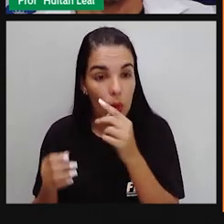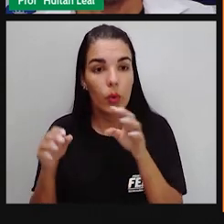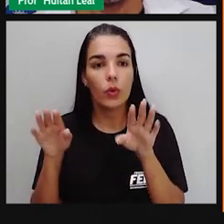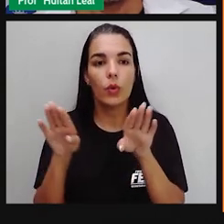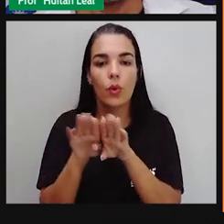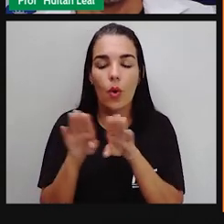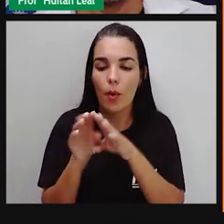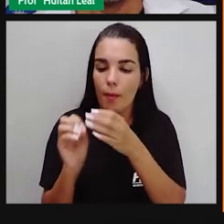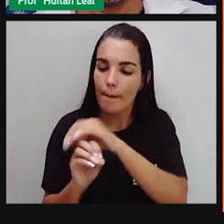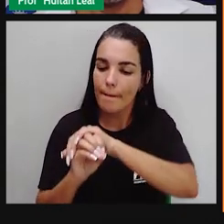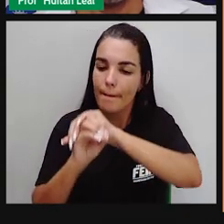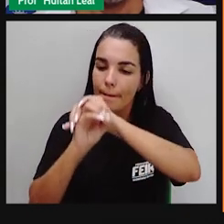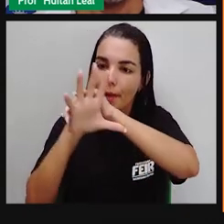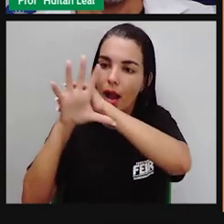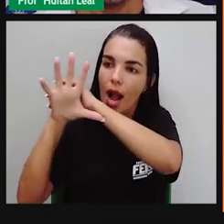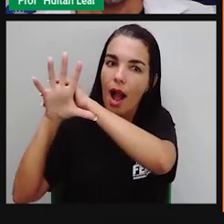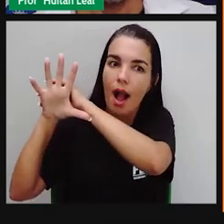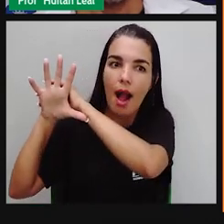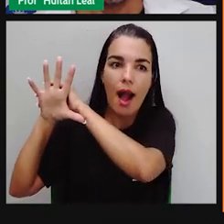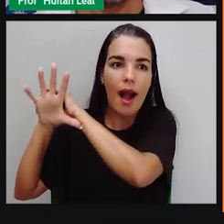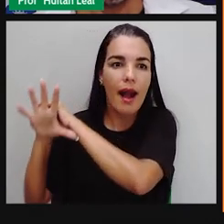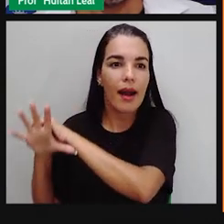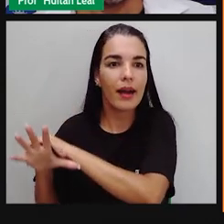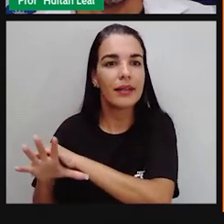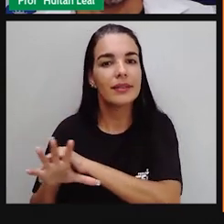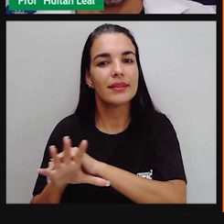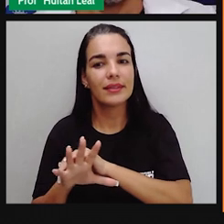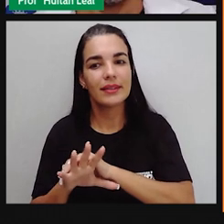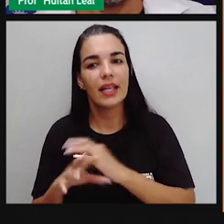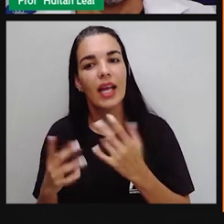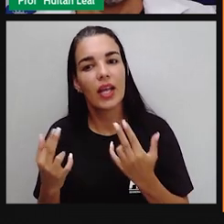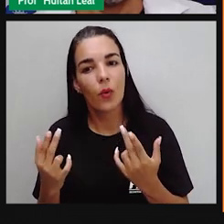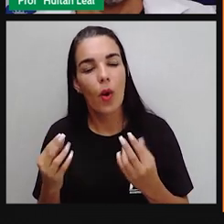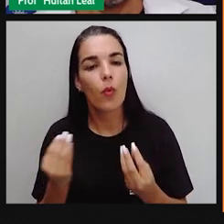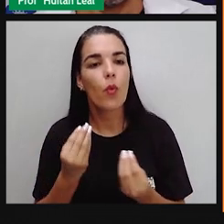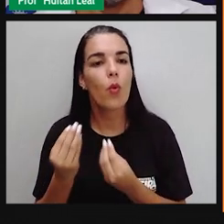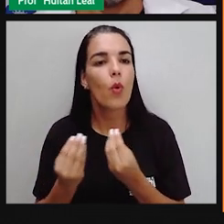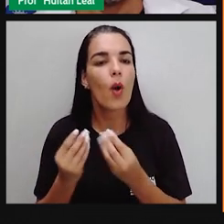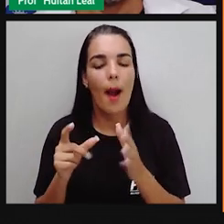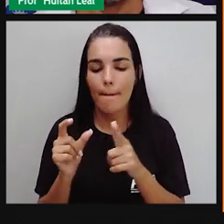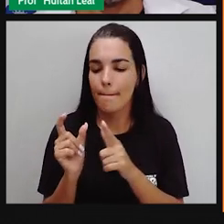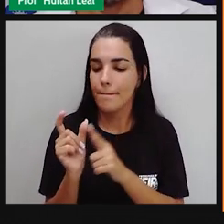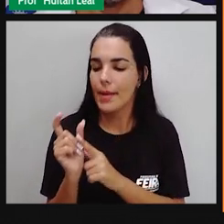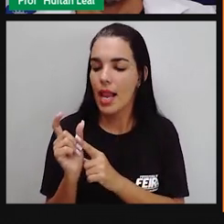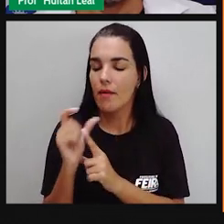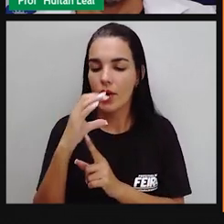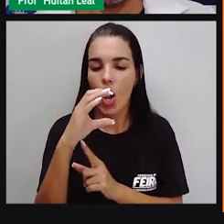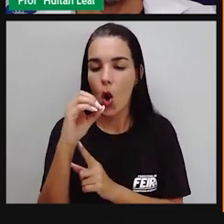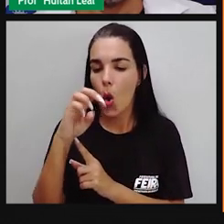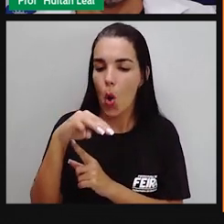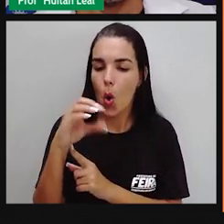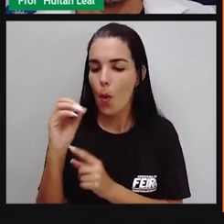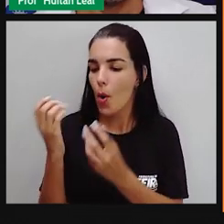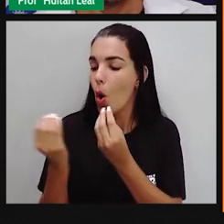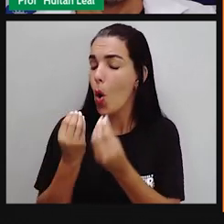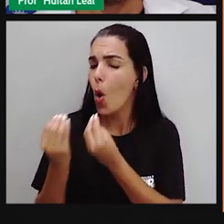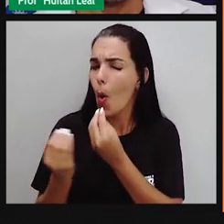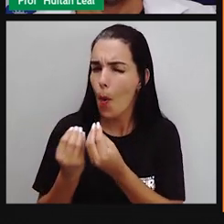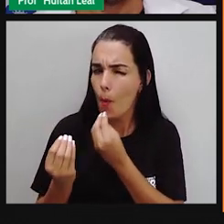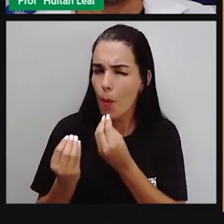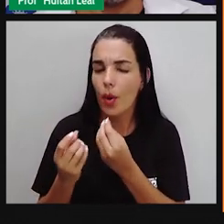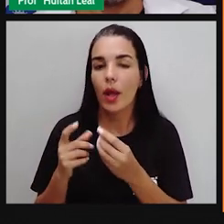que na frase anterior, o como, a palavra como, ela vai ser o elemento que dá a ideia